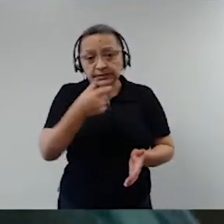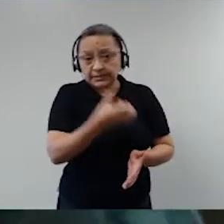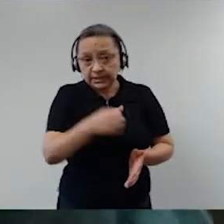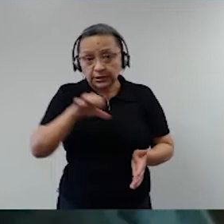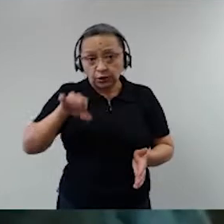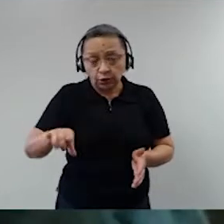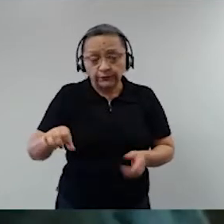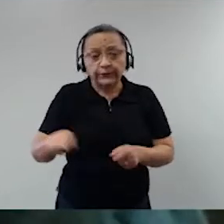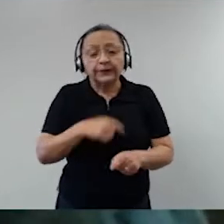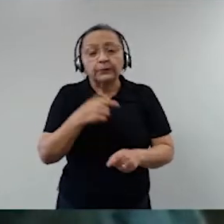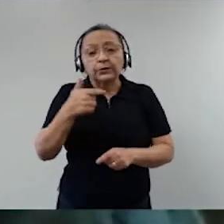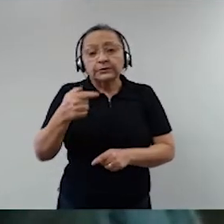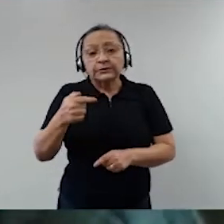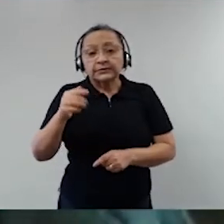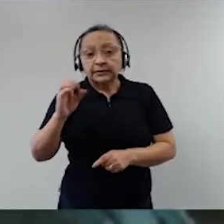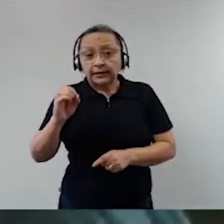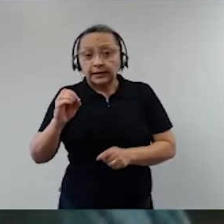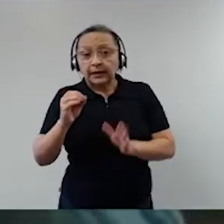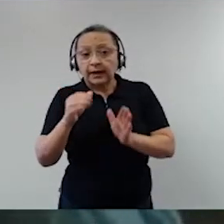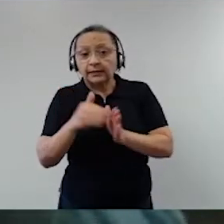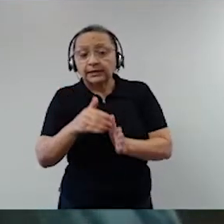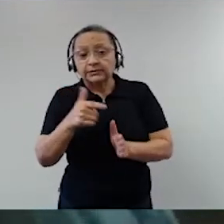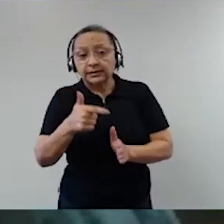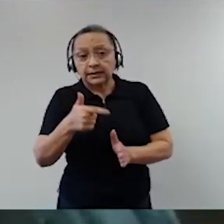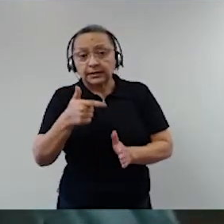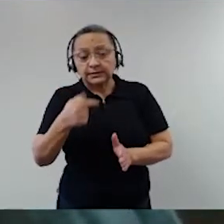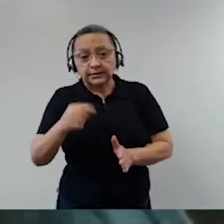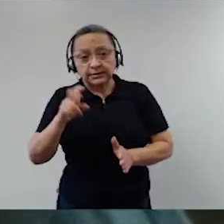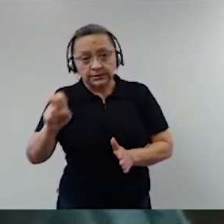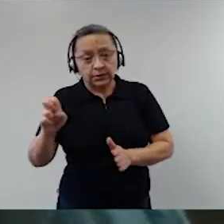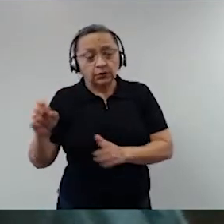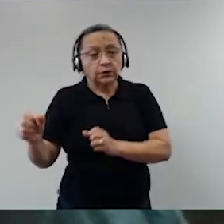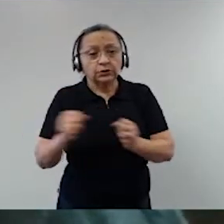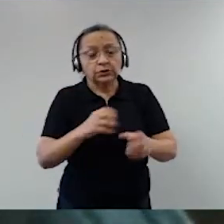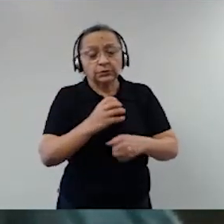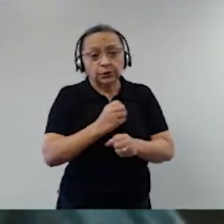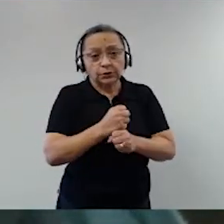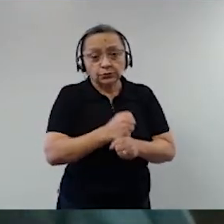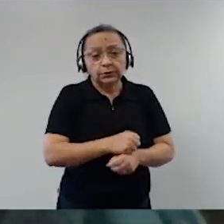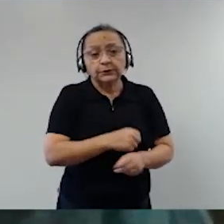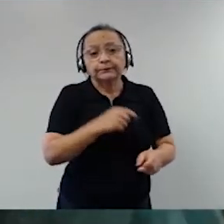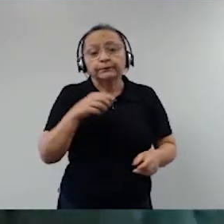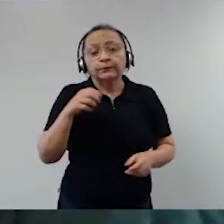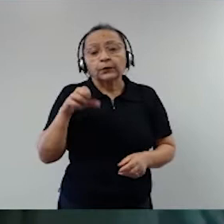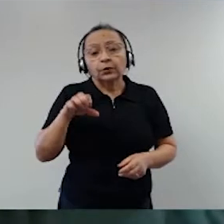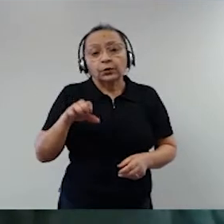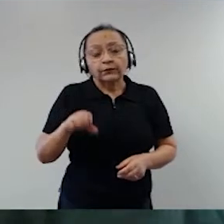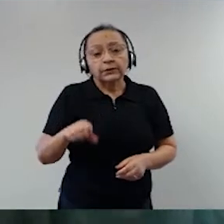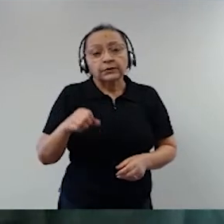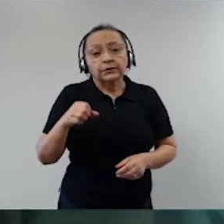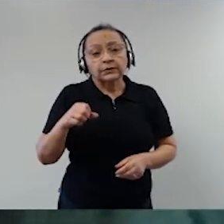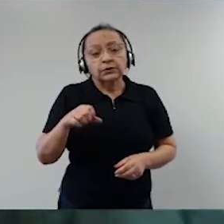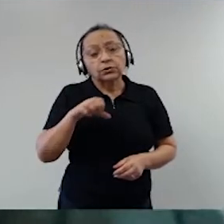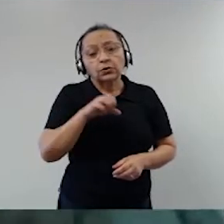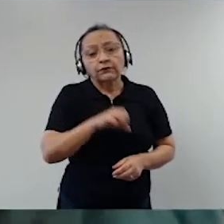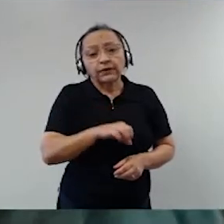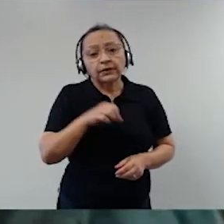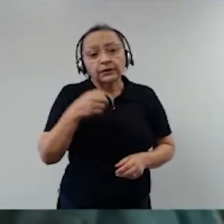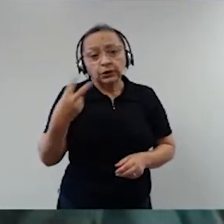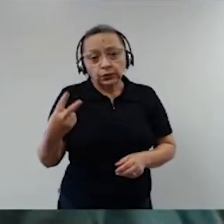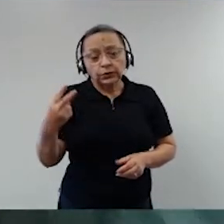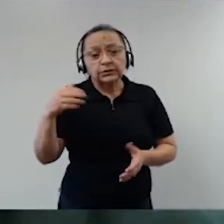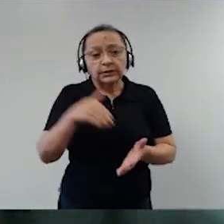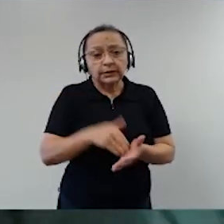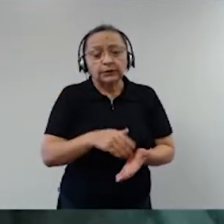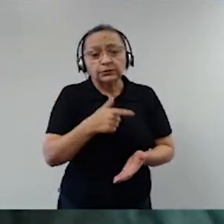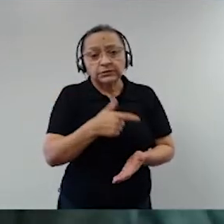o Tribunal de Contas, poder executivo 76 é 91, poder judiciário do 92 é o